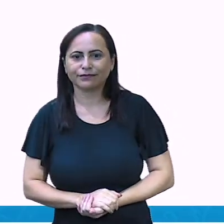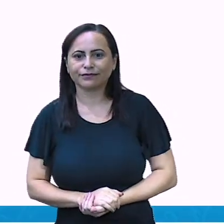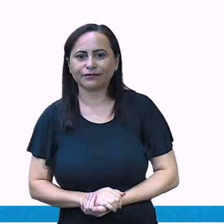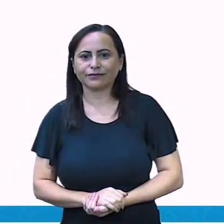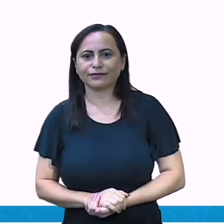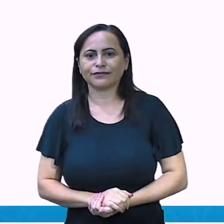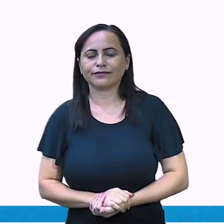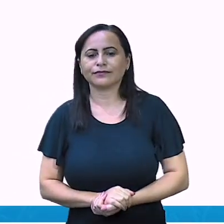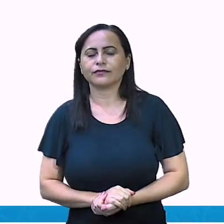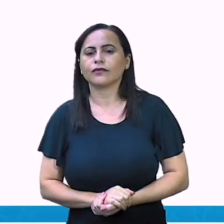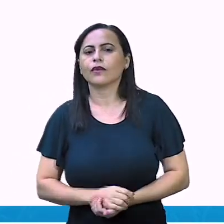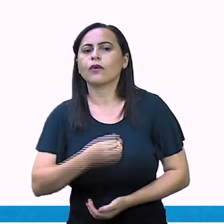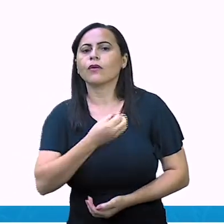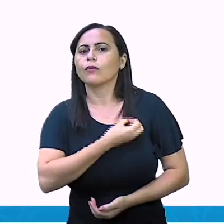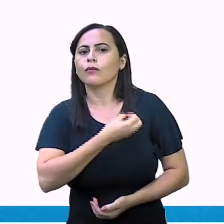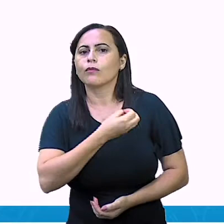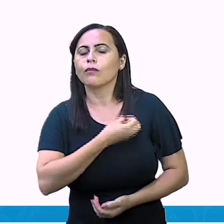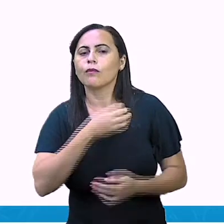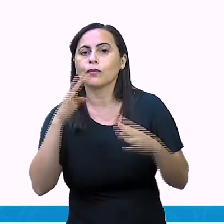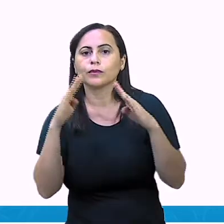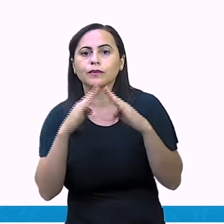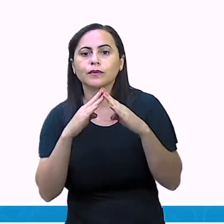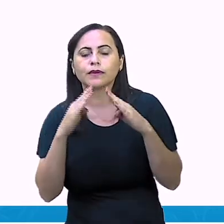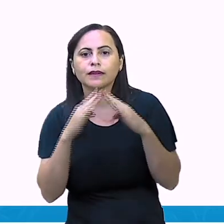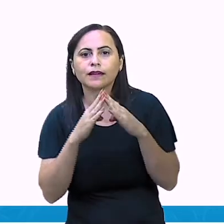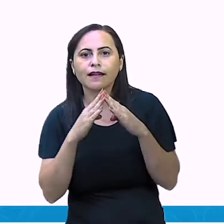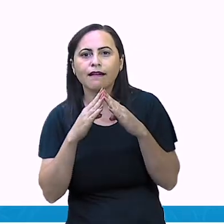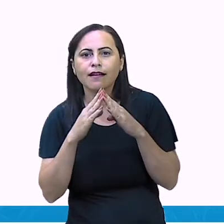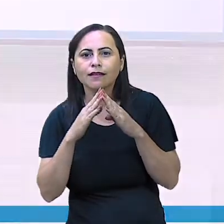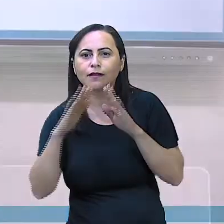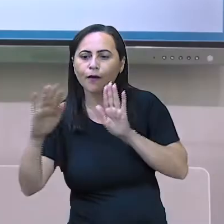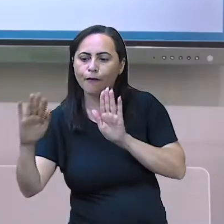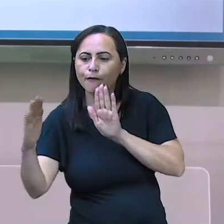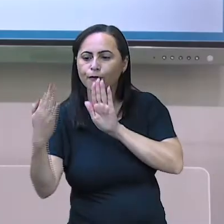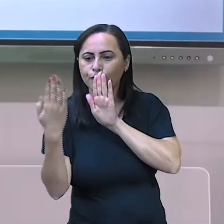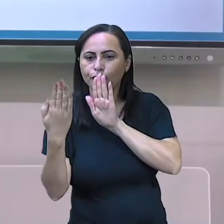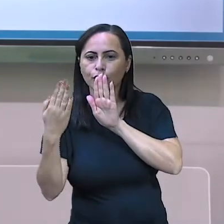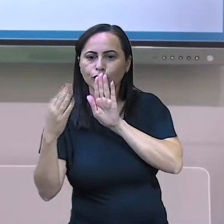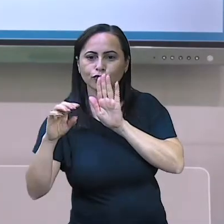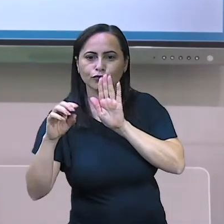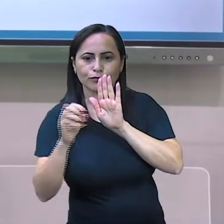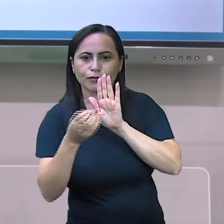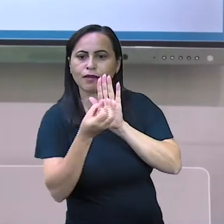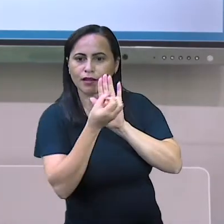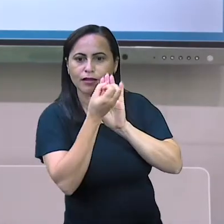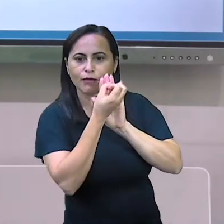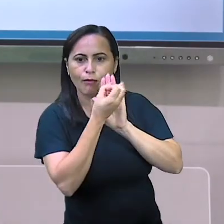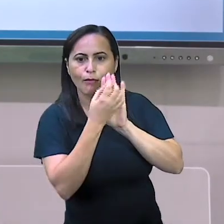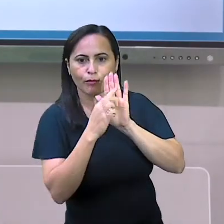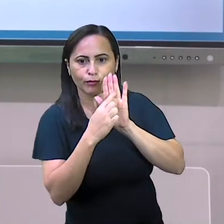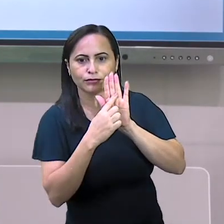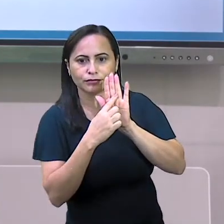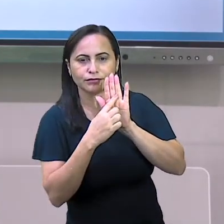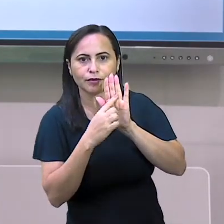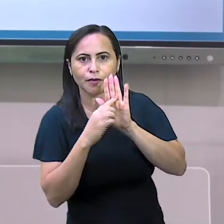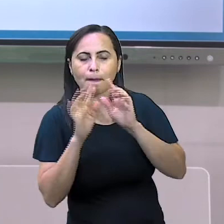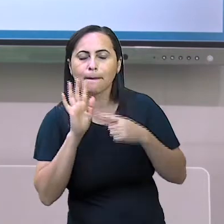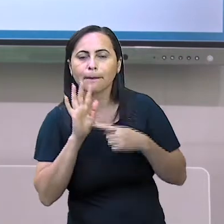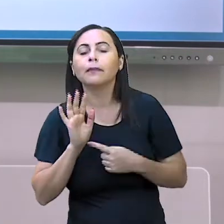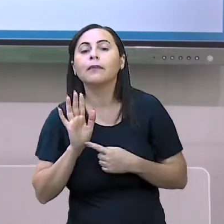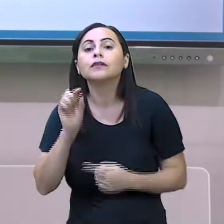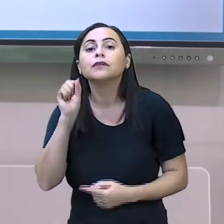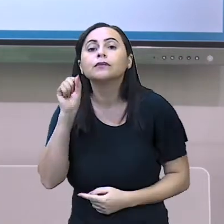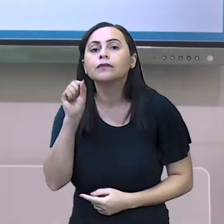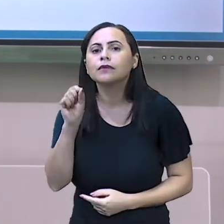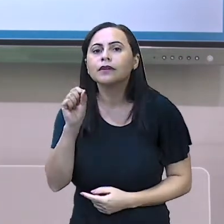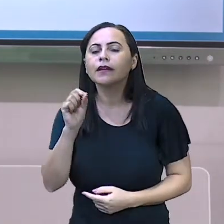O número da casa, criançada, fica na frente Sabe pra quê? Pra identificar o nosso endereço É muito importante, não